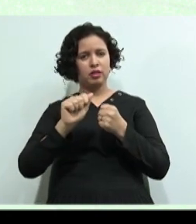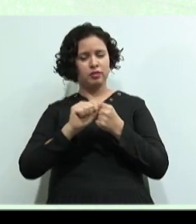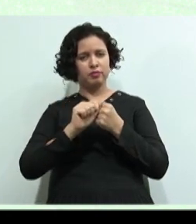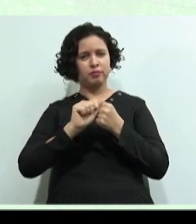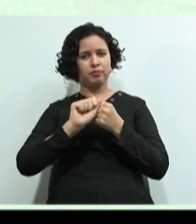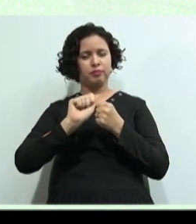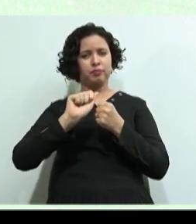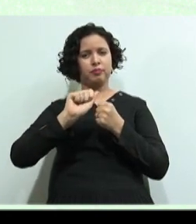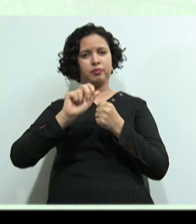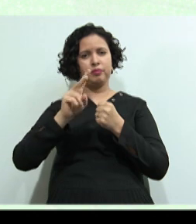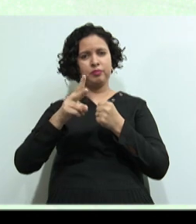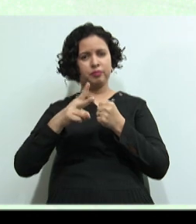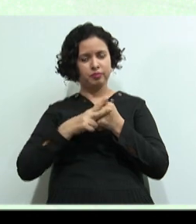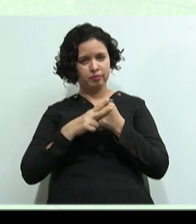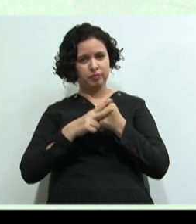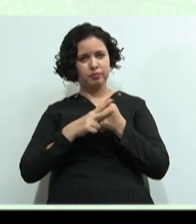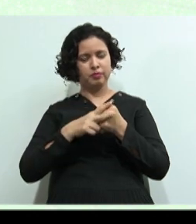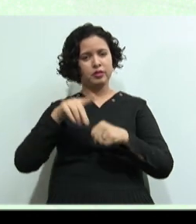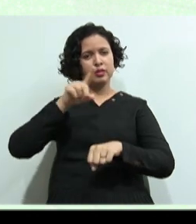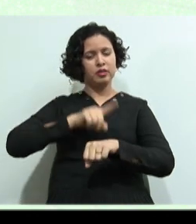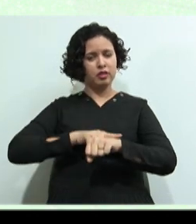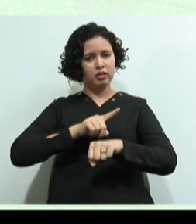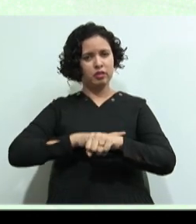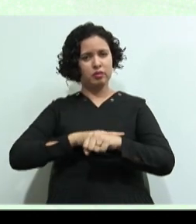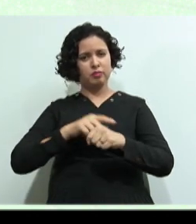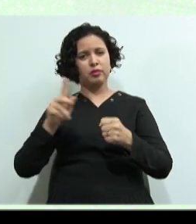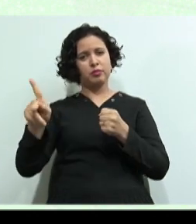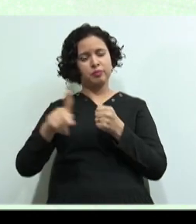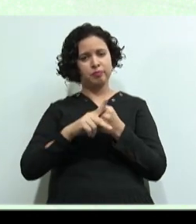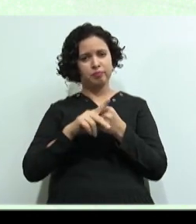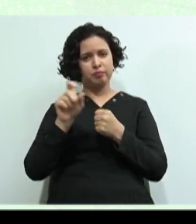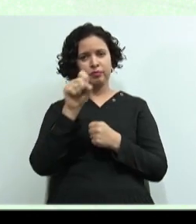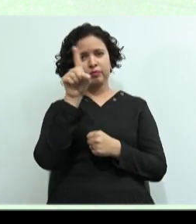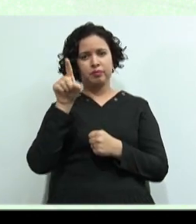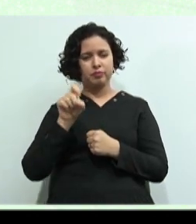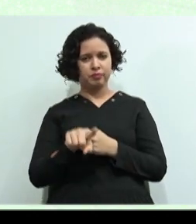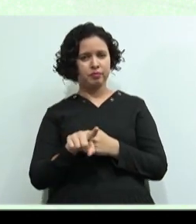De tempo E os pronomes Interrogativos Certo?